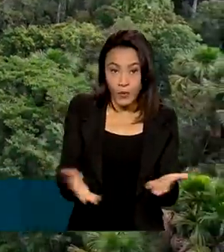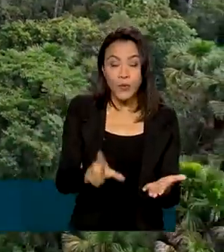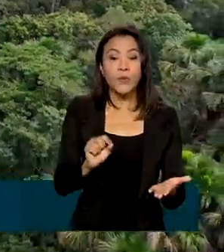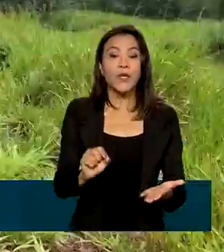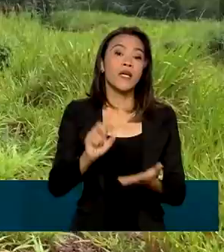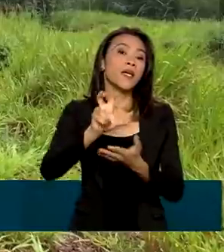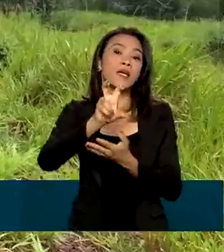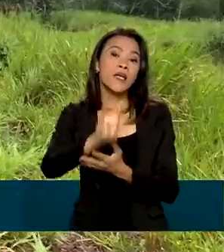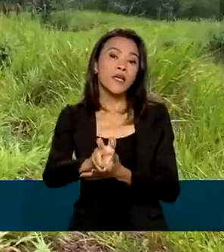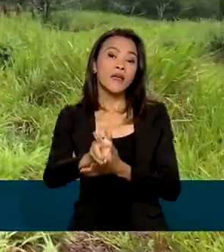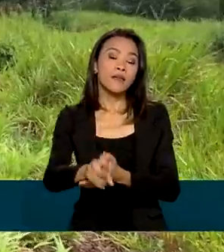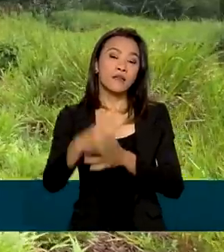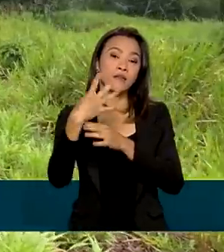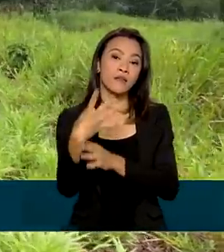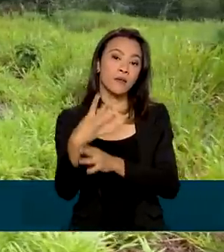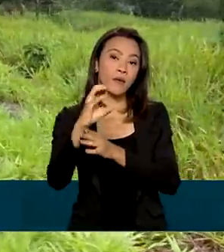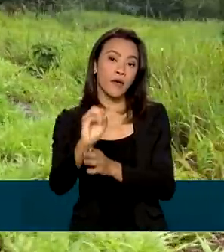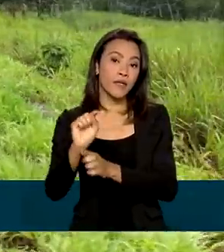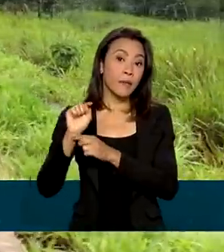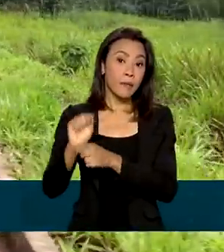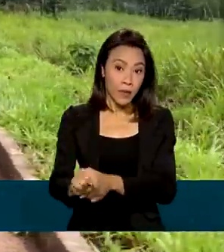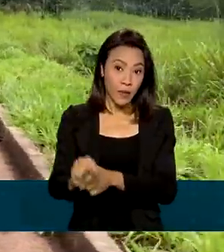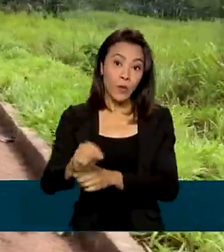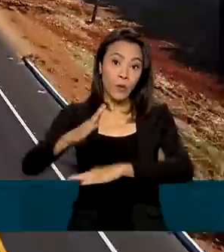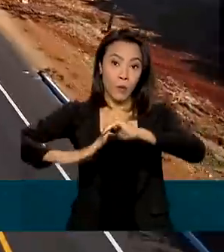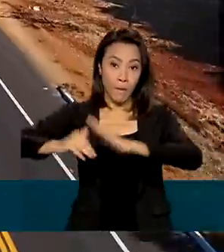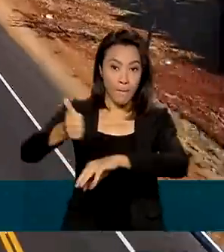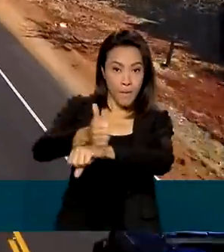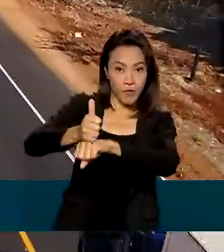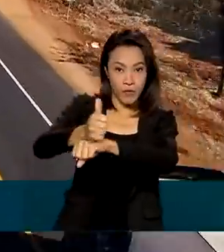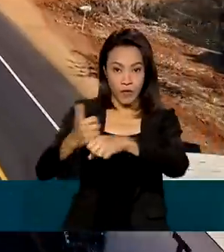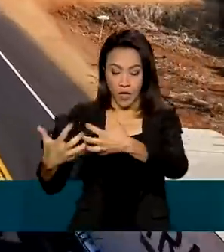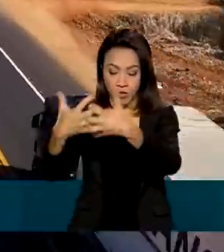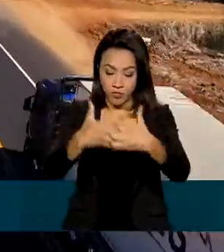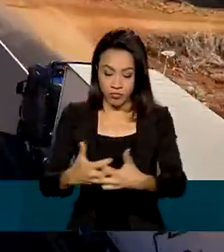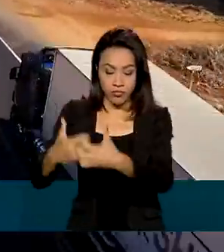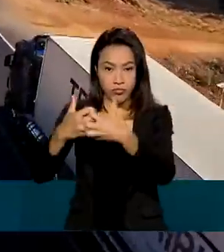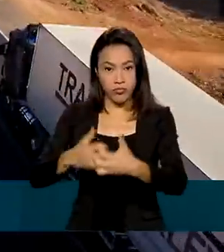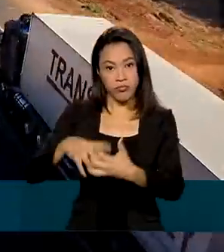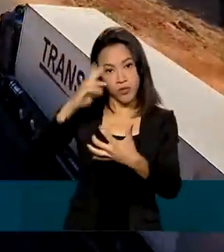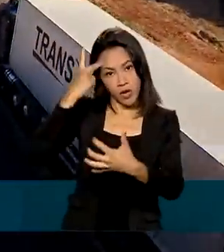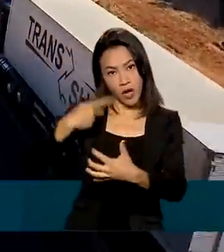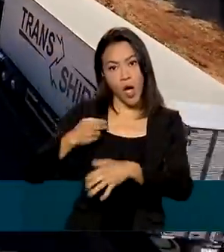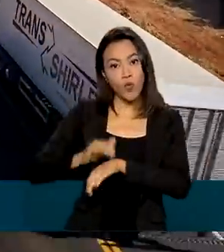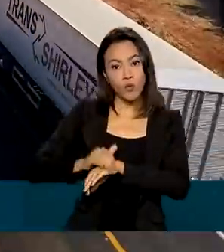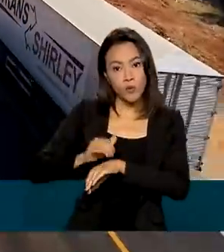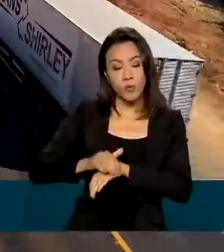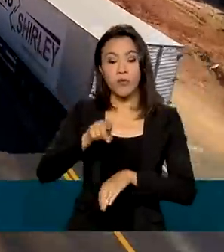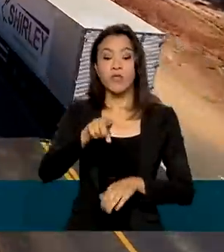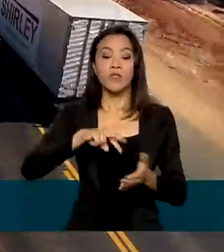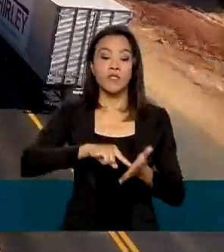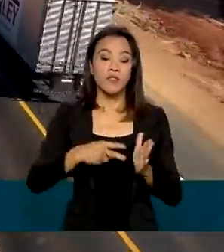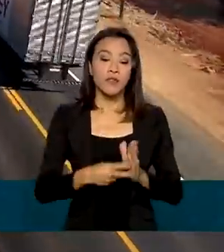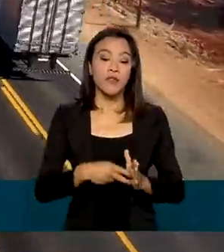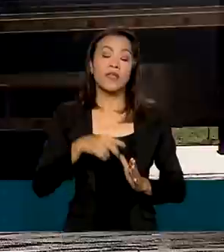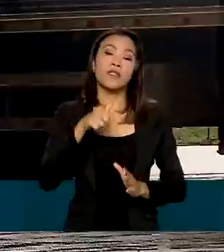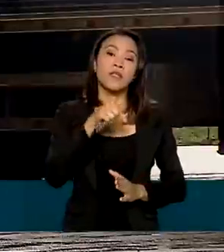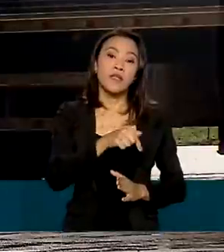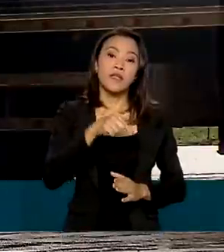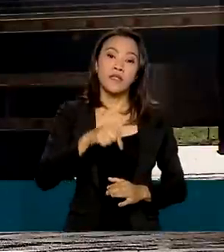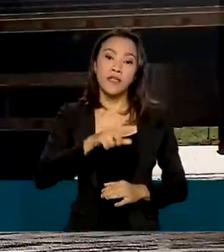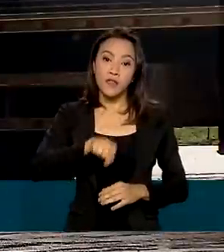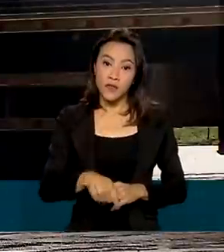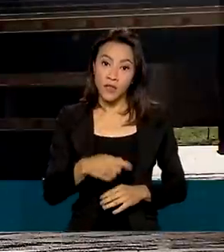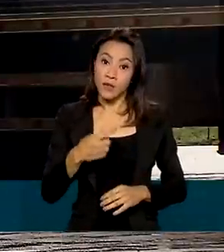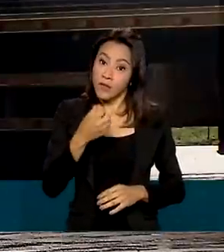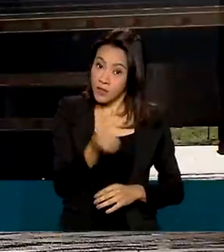de 540 mil caminhoneiros autônomos, o que representa 77,62% da